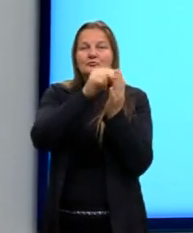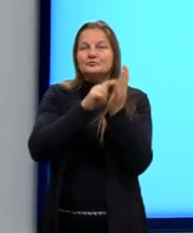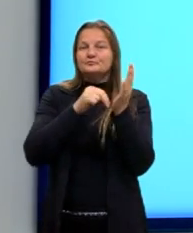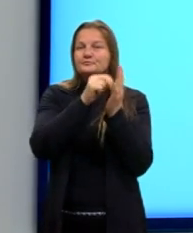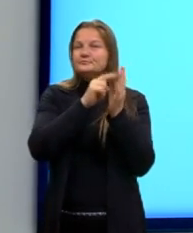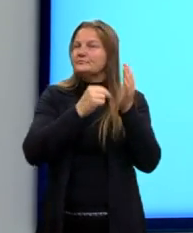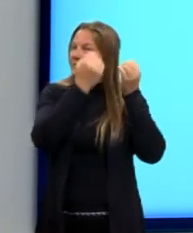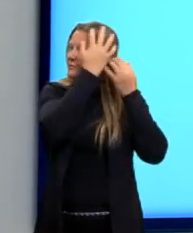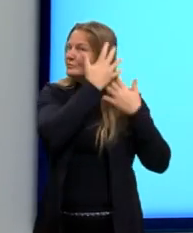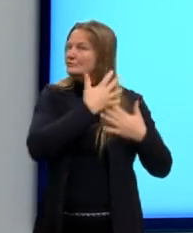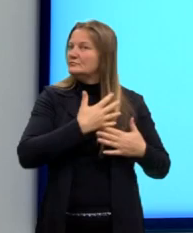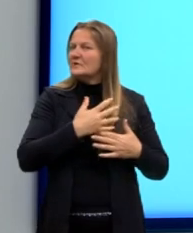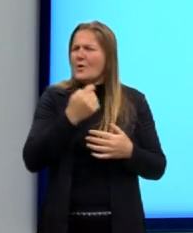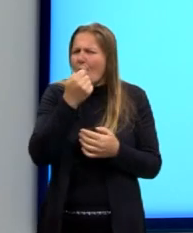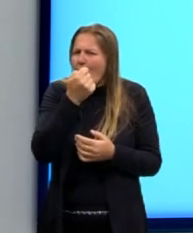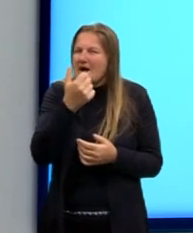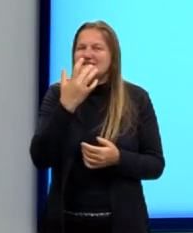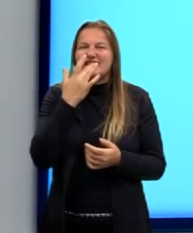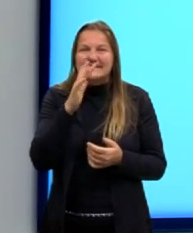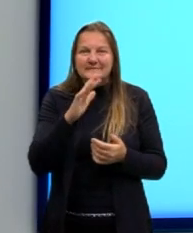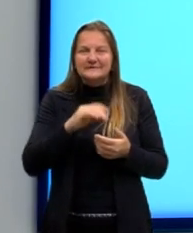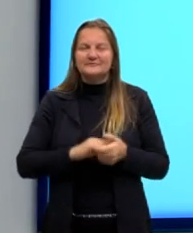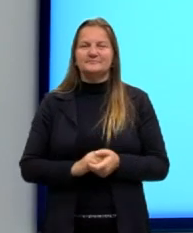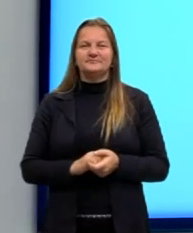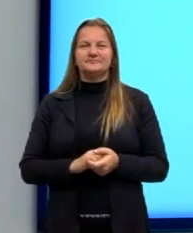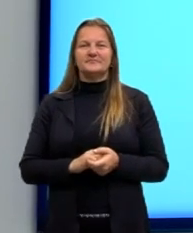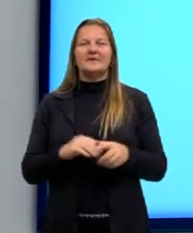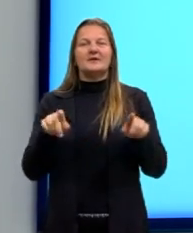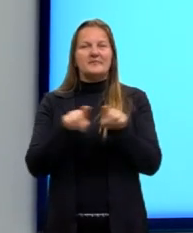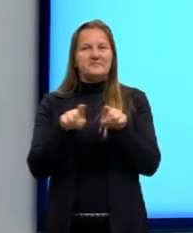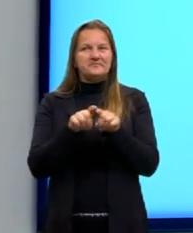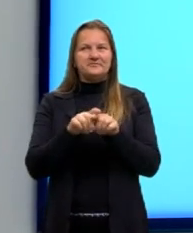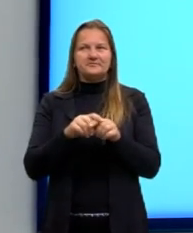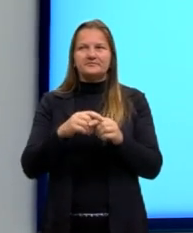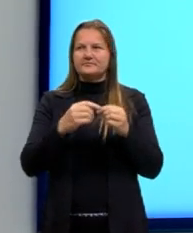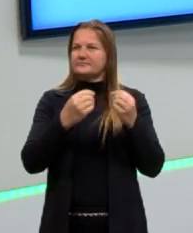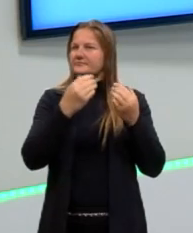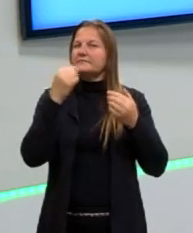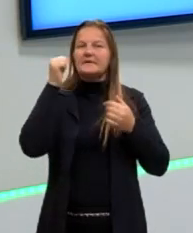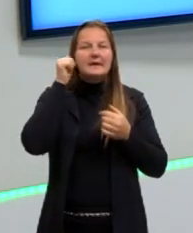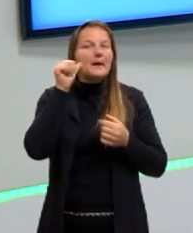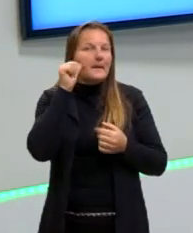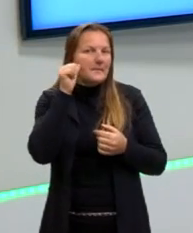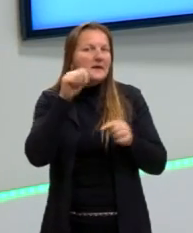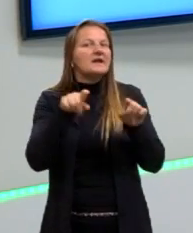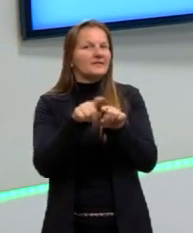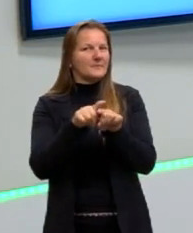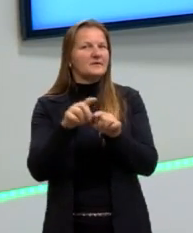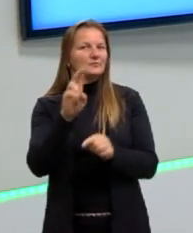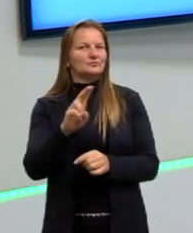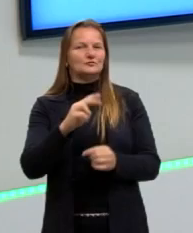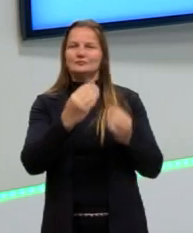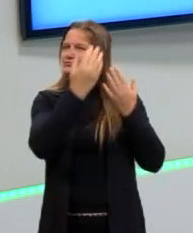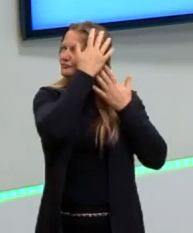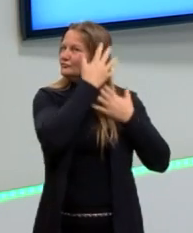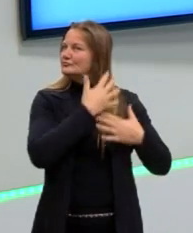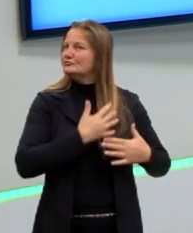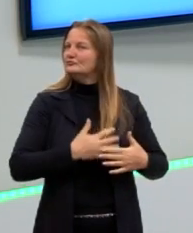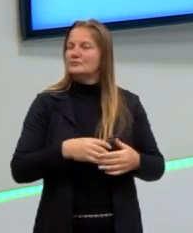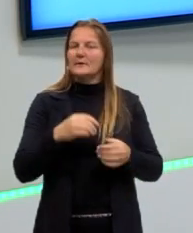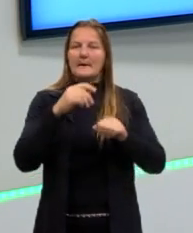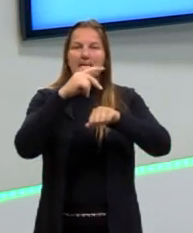então, branco. E tem também o cabelo platinado das mulheres, né? Que se, enfim, homens também já